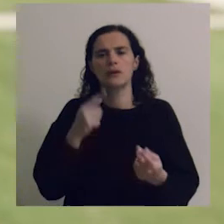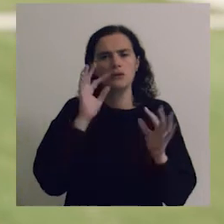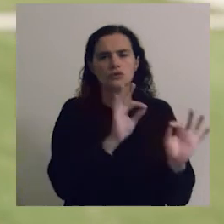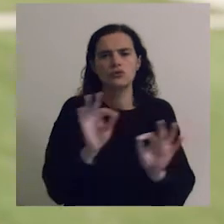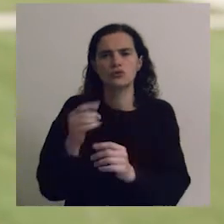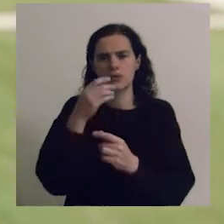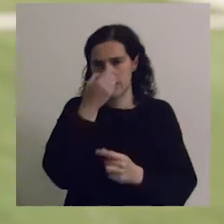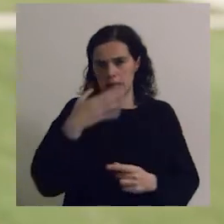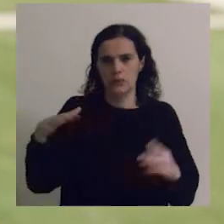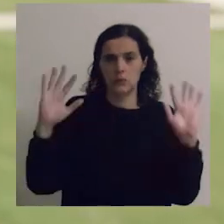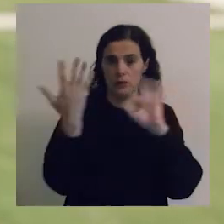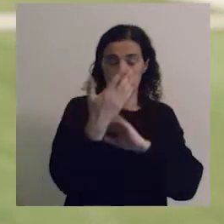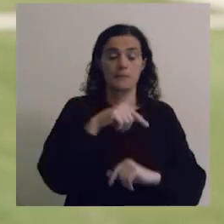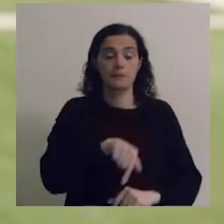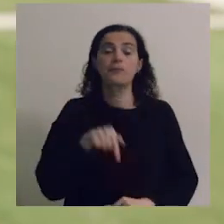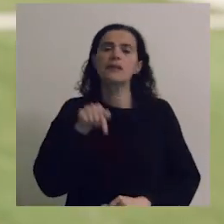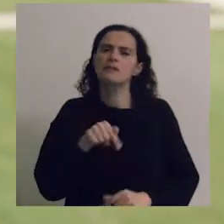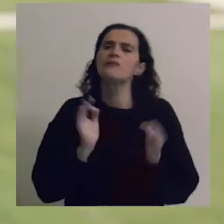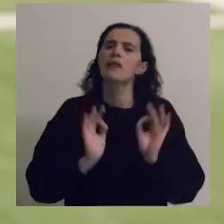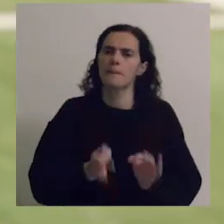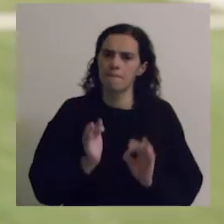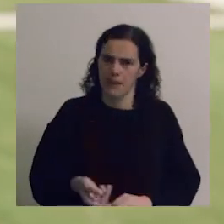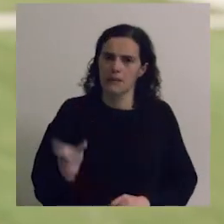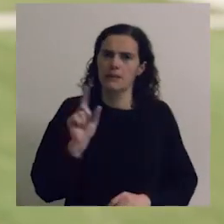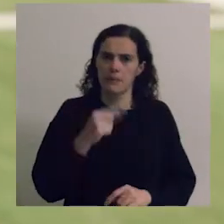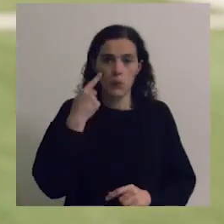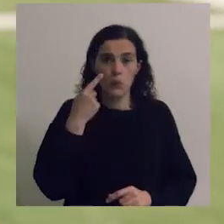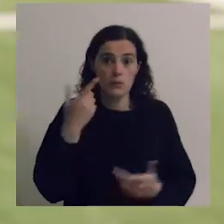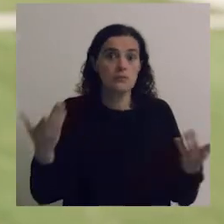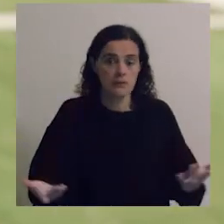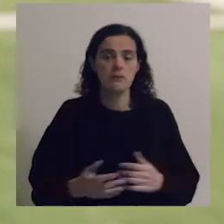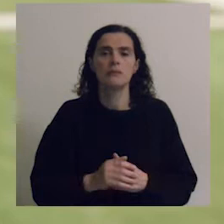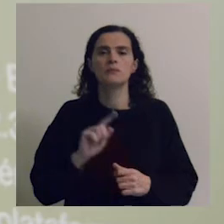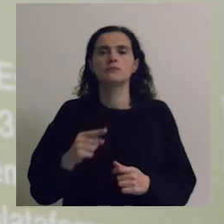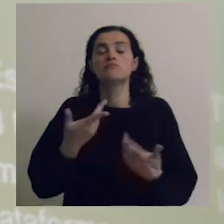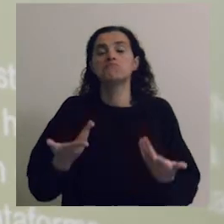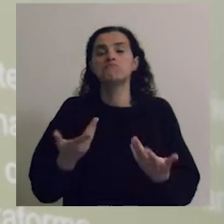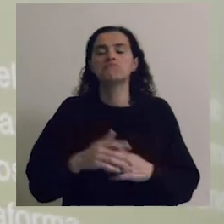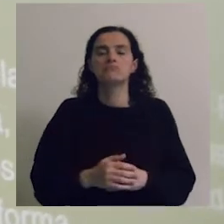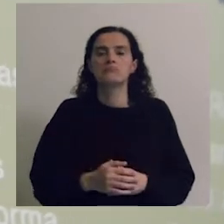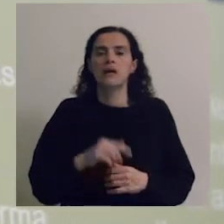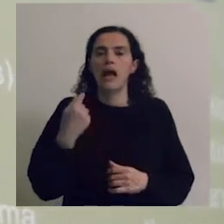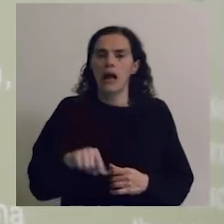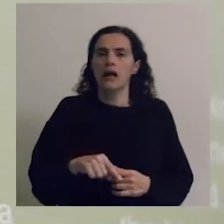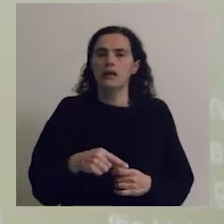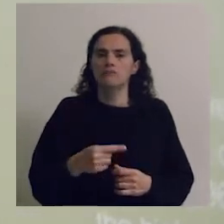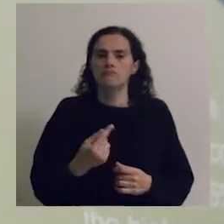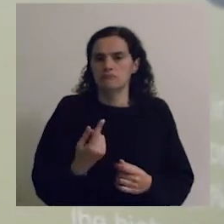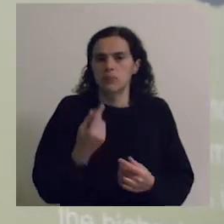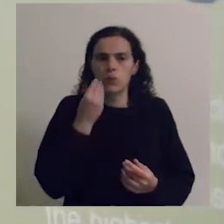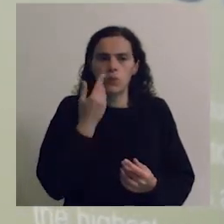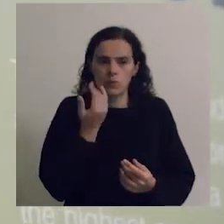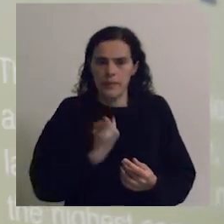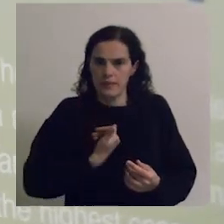de conservação da natureza. É por isso que vale a pena também conhecê-los e, portanto, nós temos aqui a sua